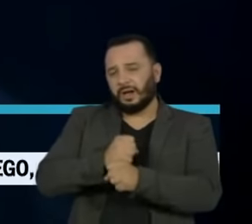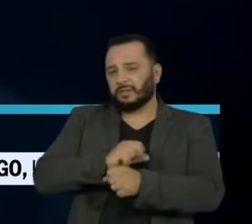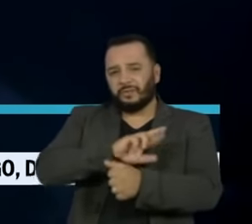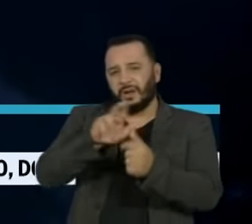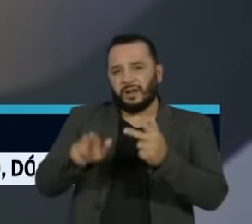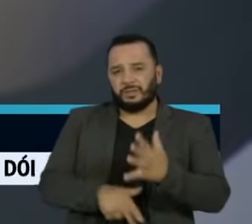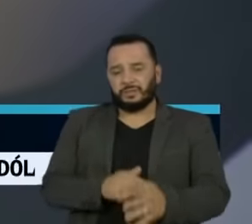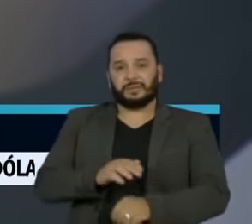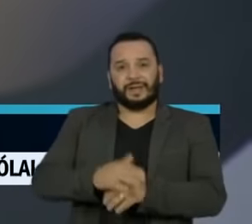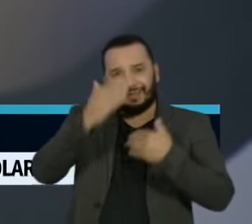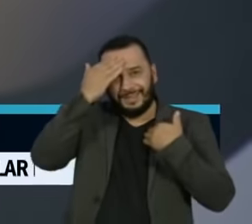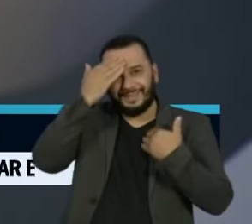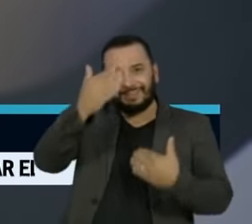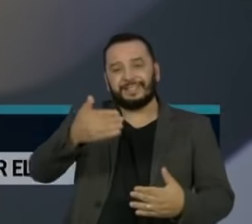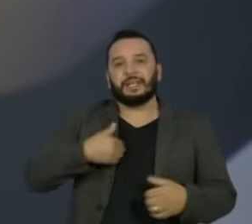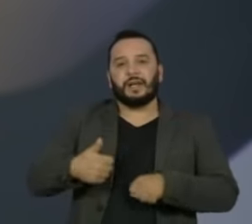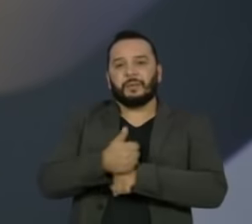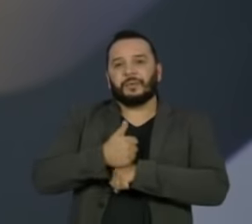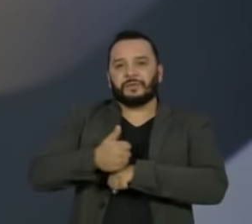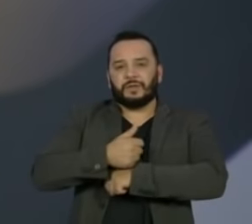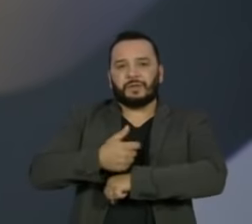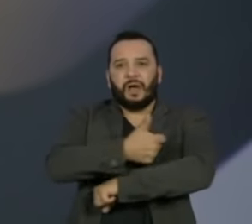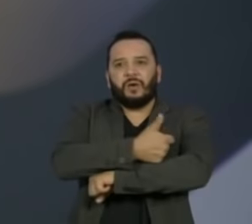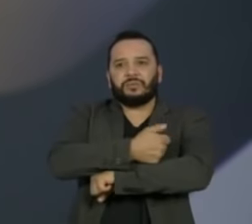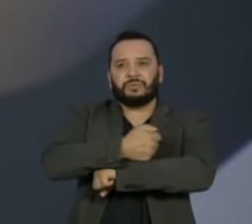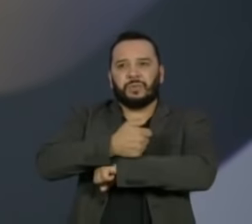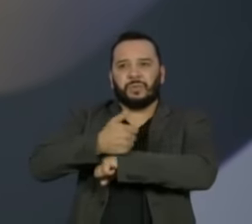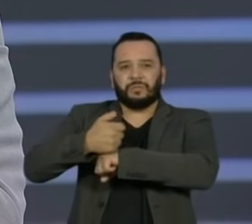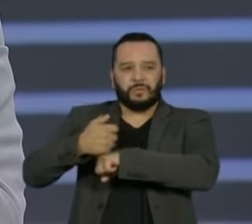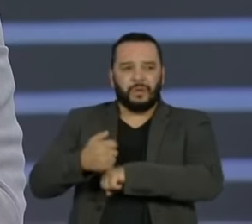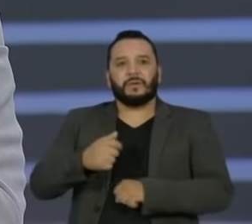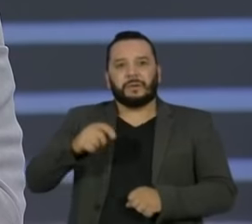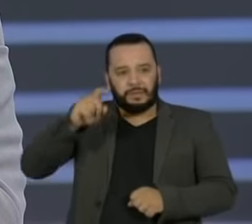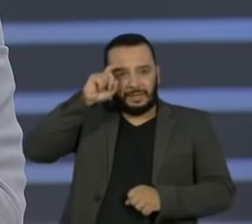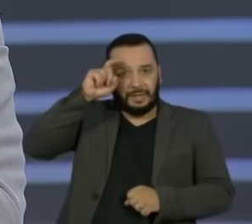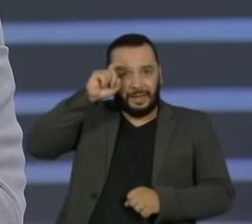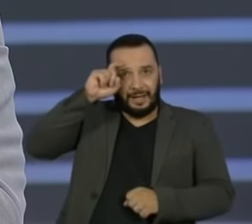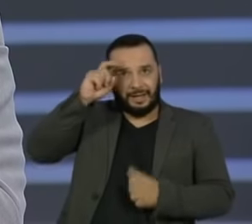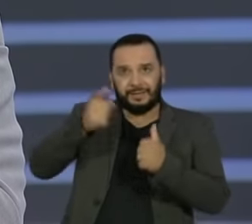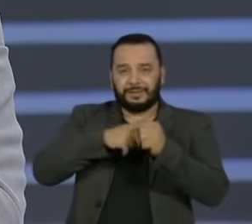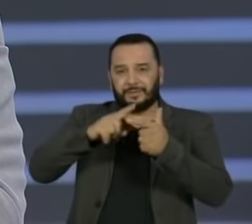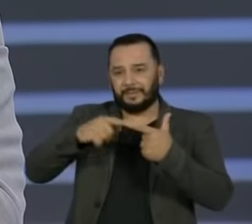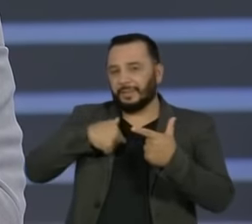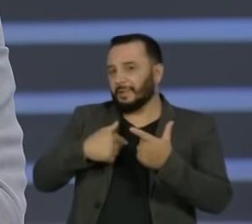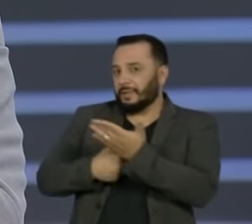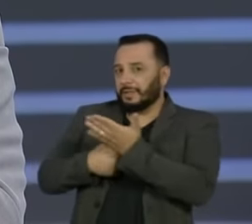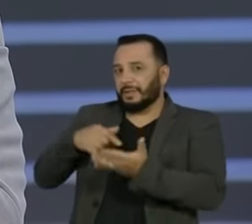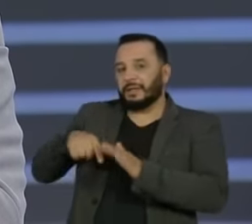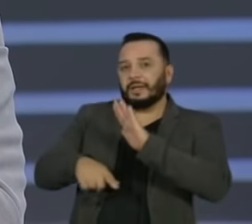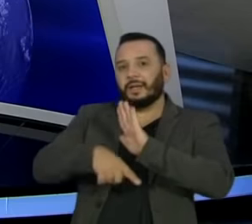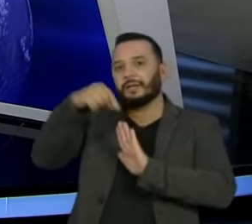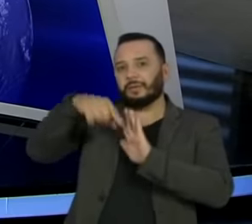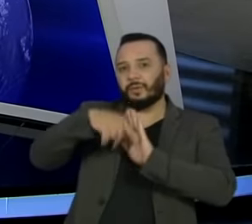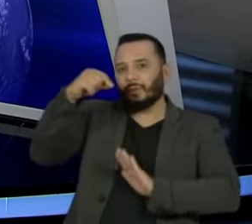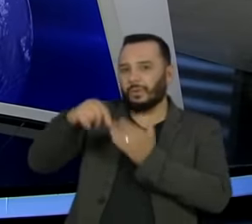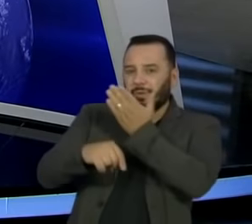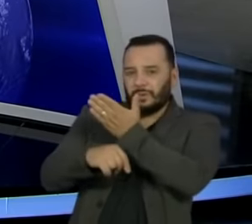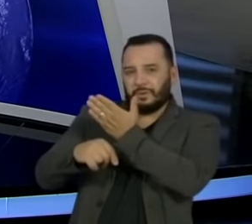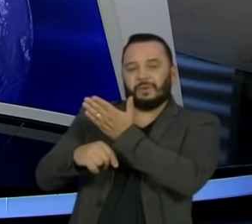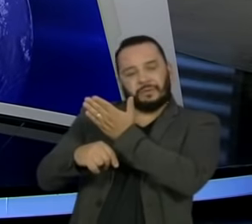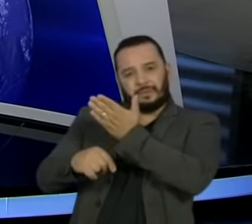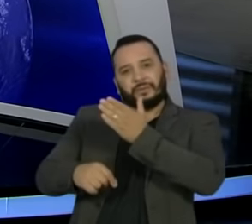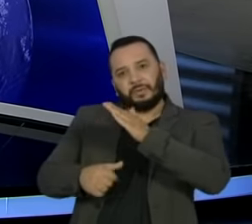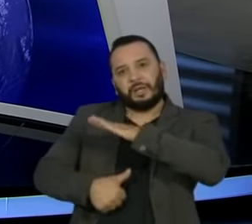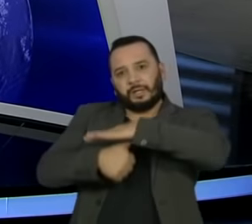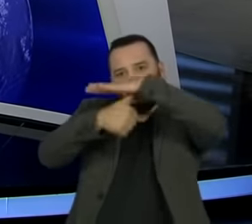a presença da microbiologista e pesquisadora Natália Pasternak e do reitor da faculdade Zumbi dos Palmares, José Vicente. Boa noite, Natália.